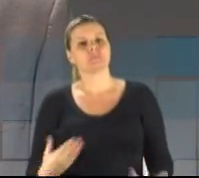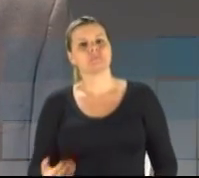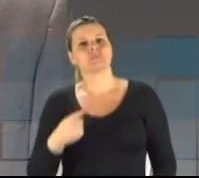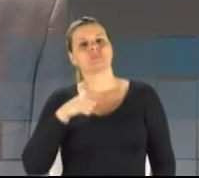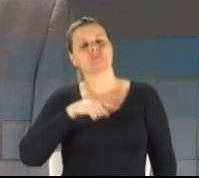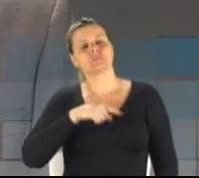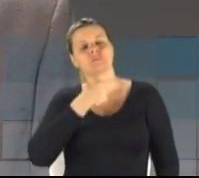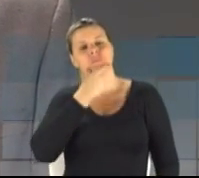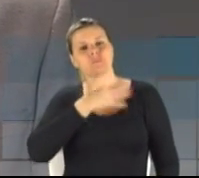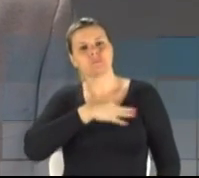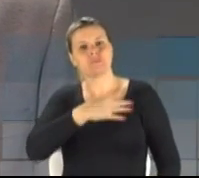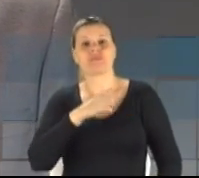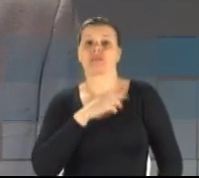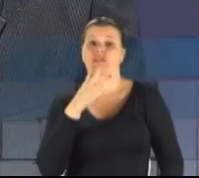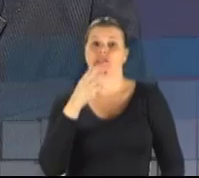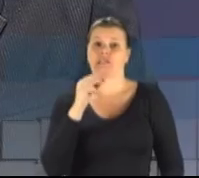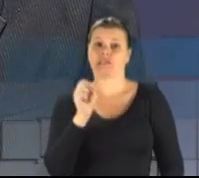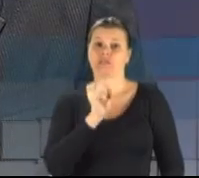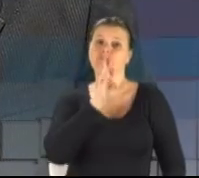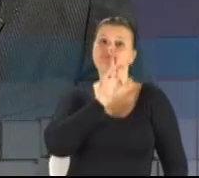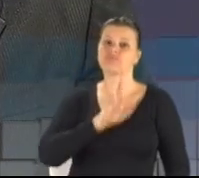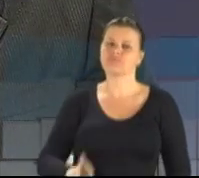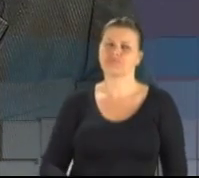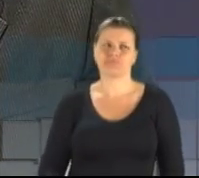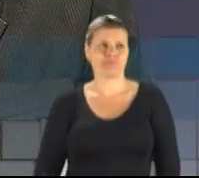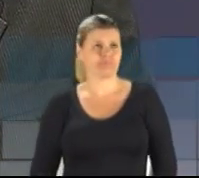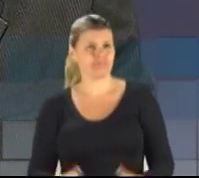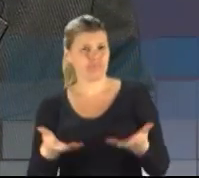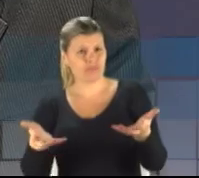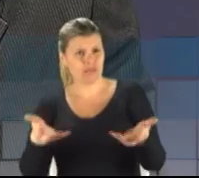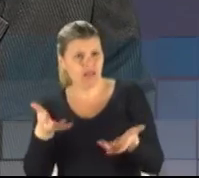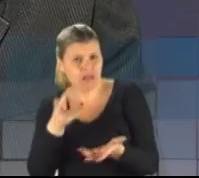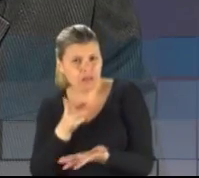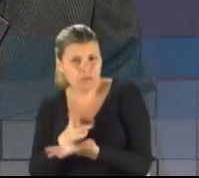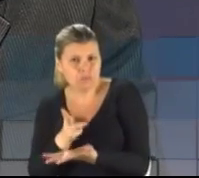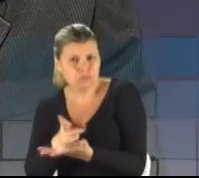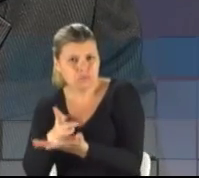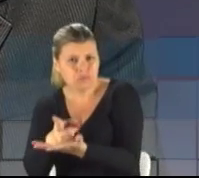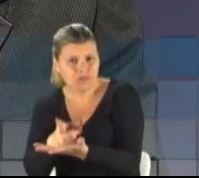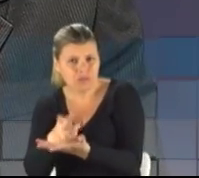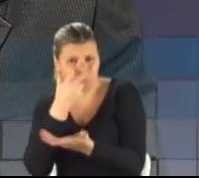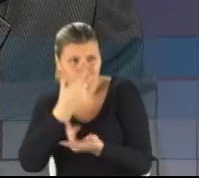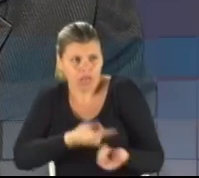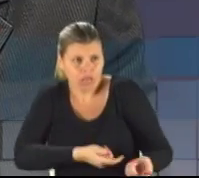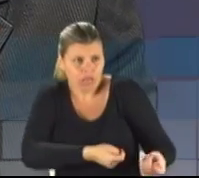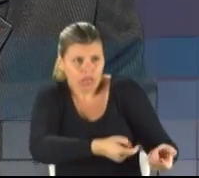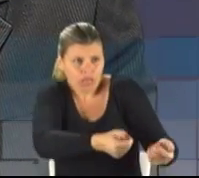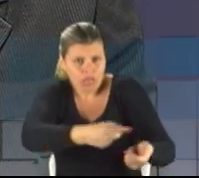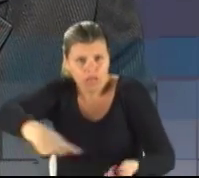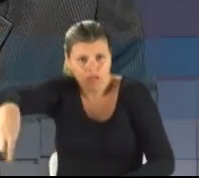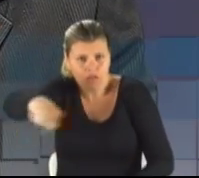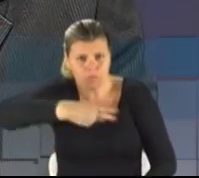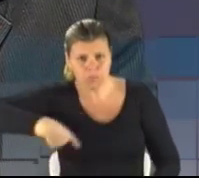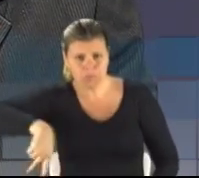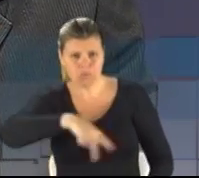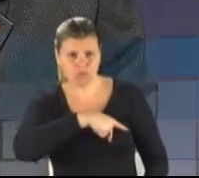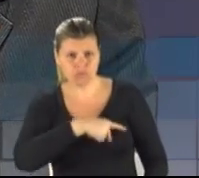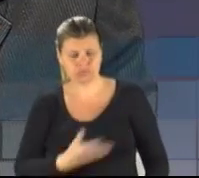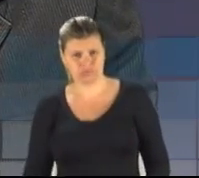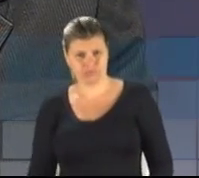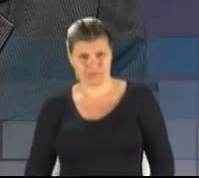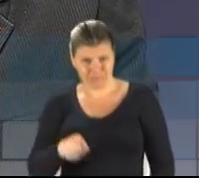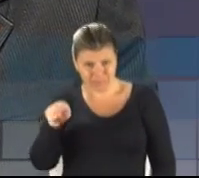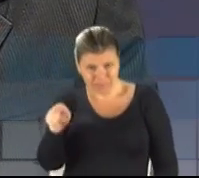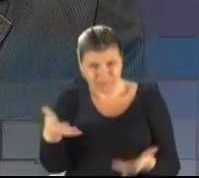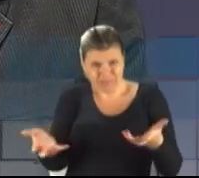30 segundos para a réplica. Querem continuar iludindo o povo gaúcho. Querem